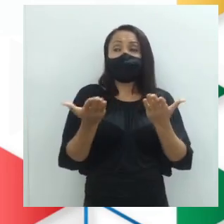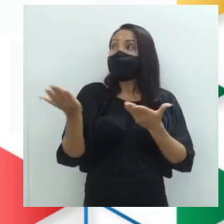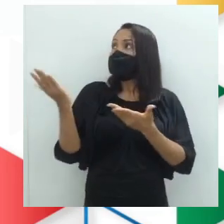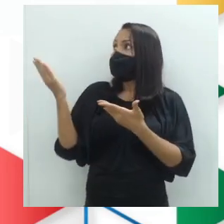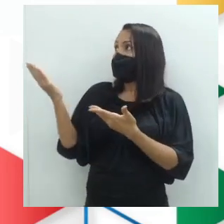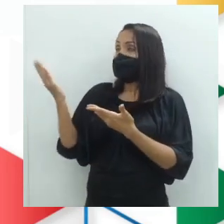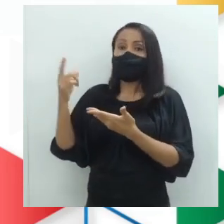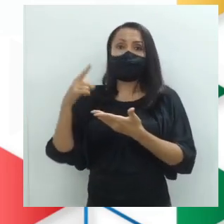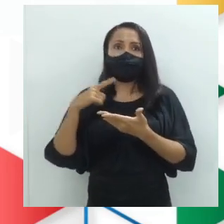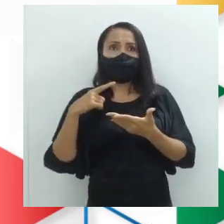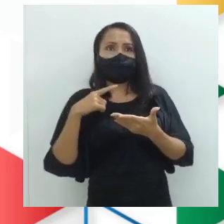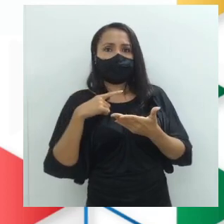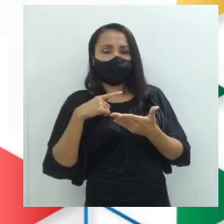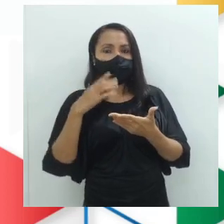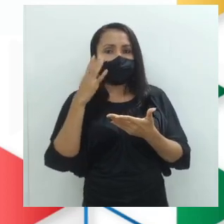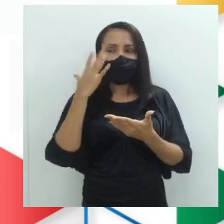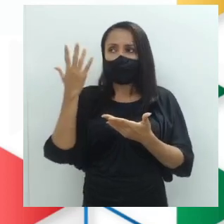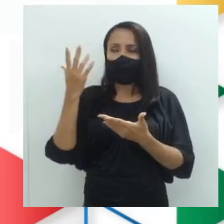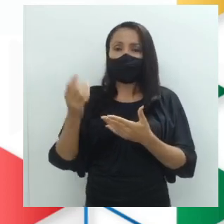trago para vocês. Olhem só.